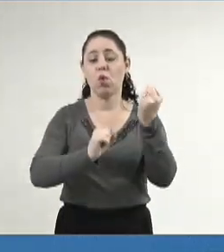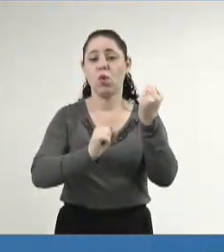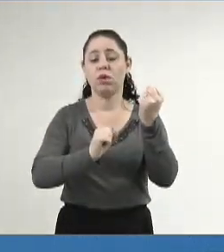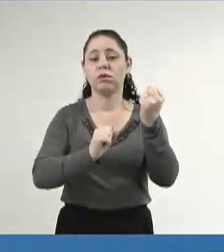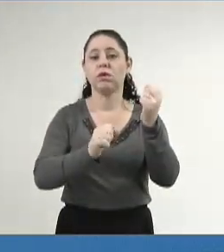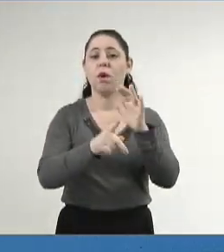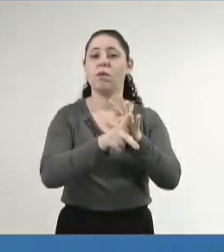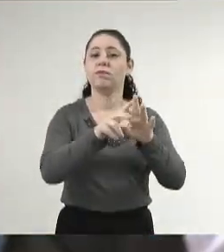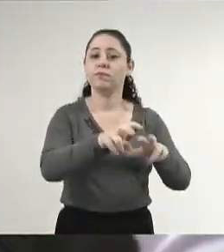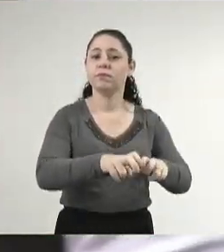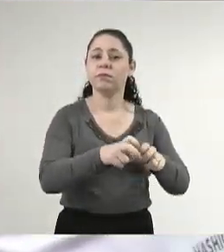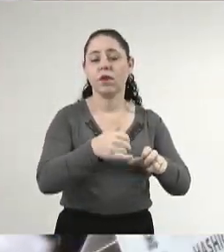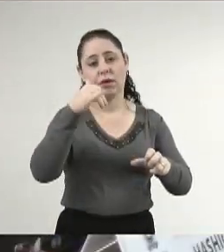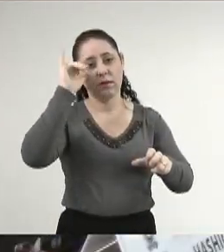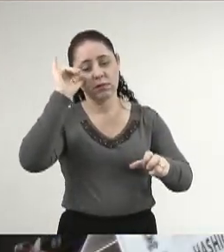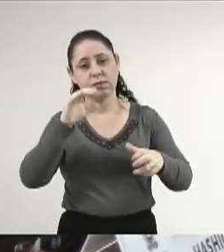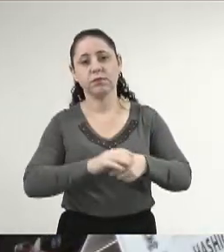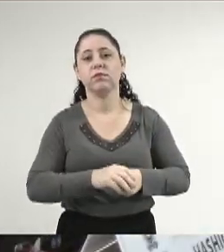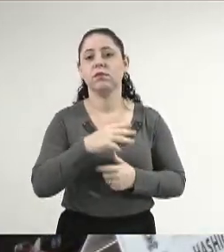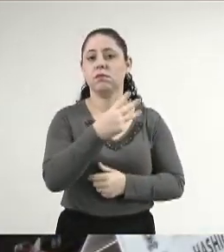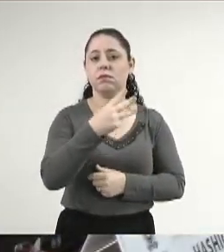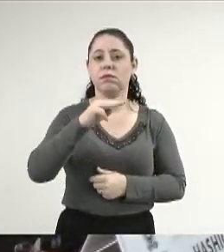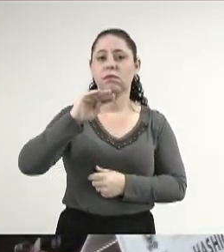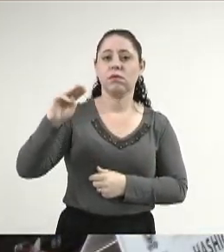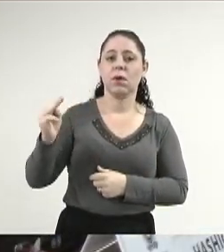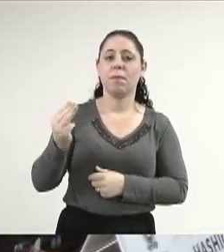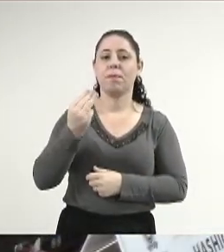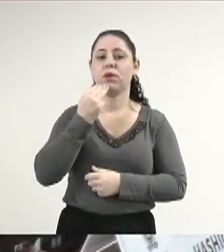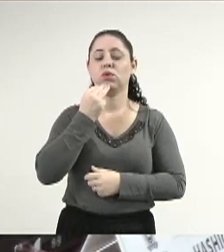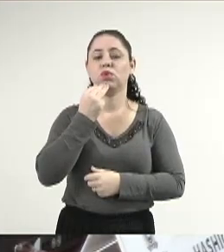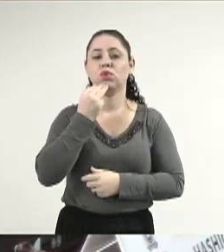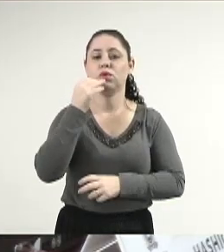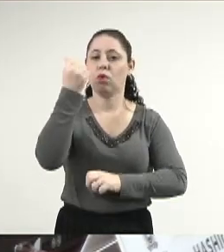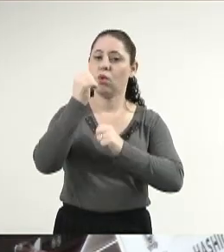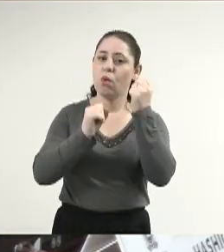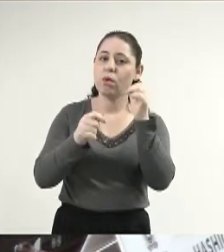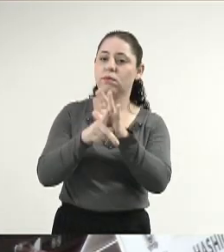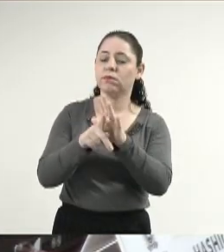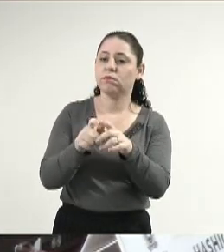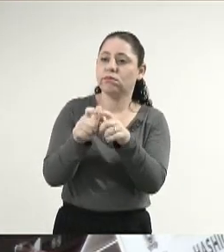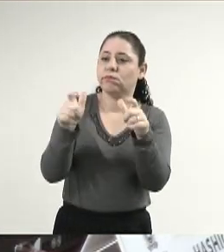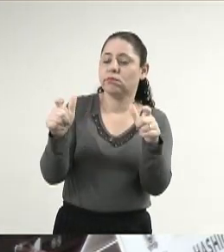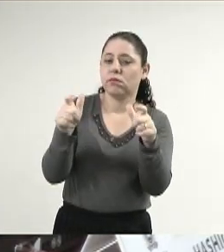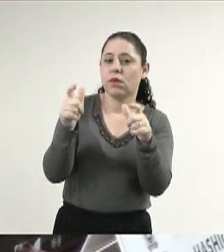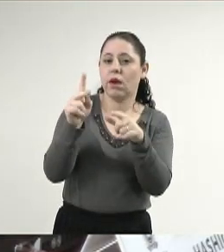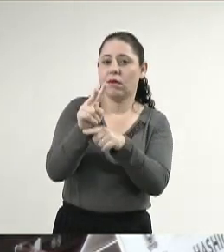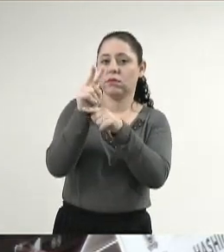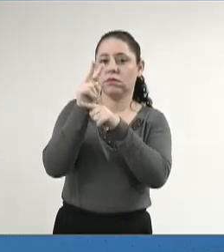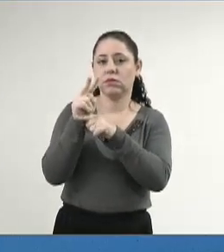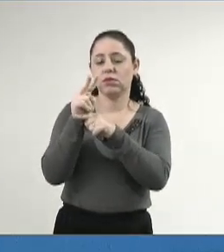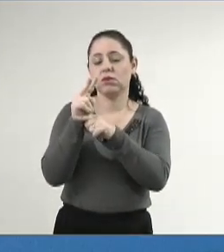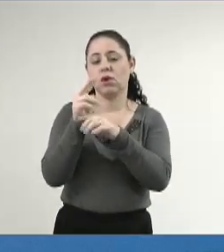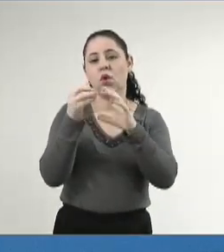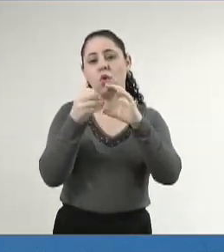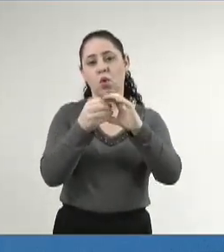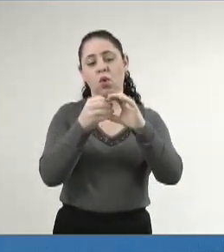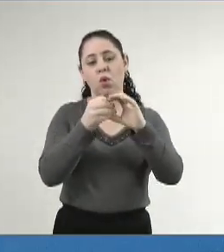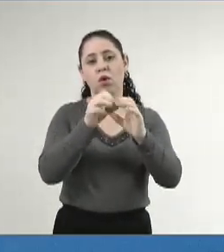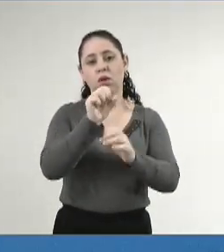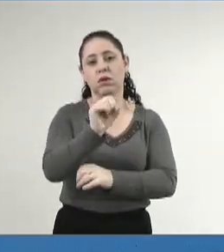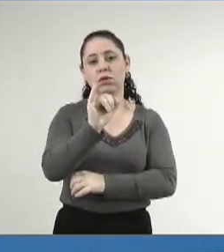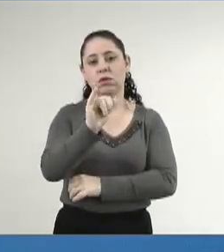33 milhões para industrialização, para ampliação do crédito, para a cooperativa singular,